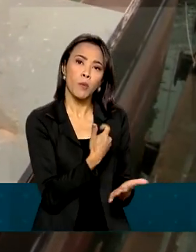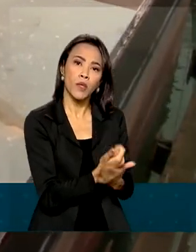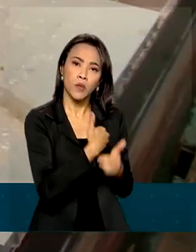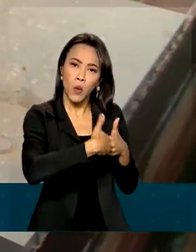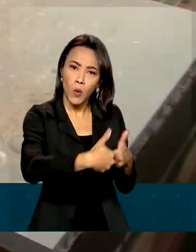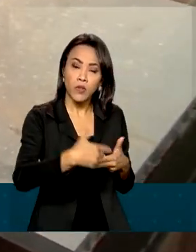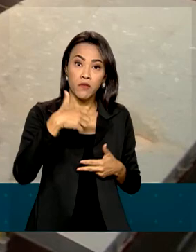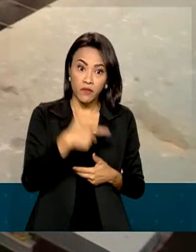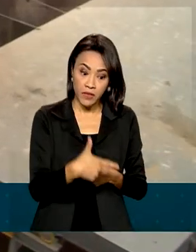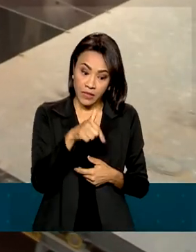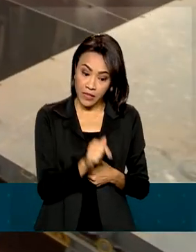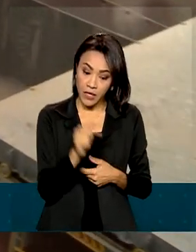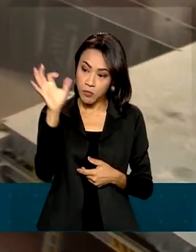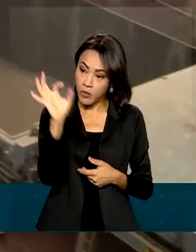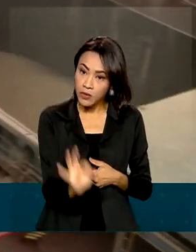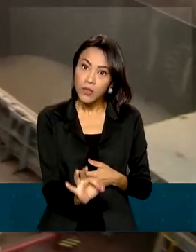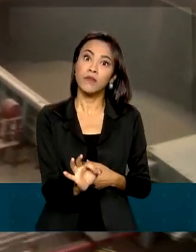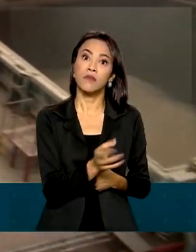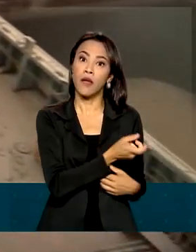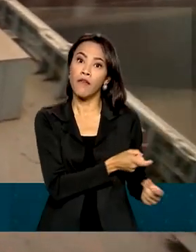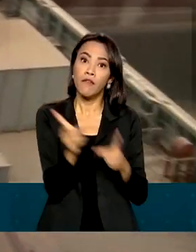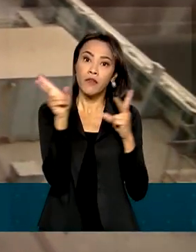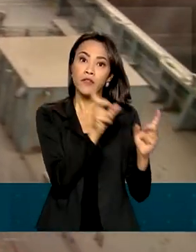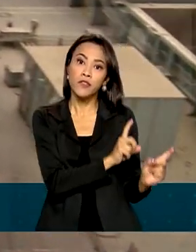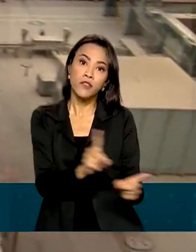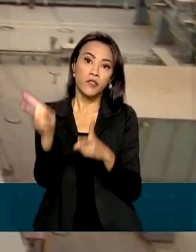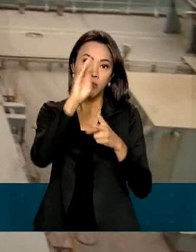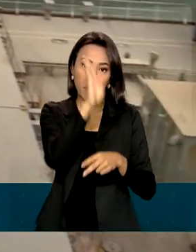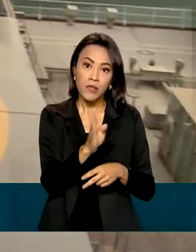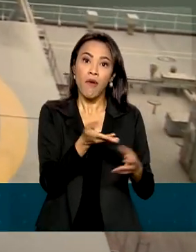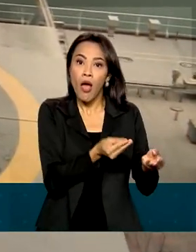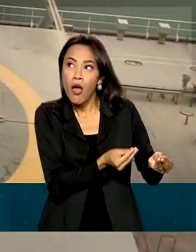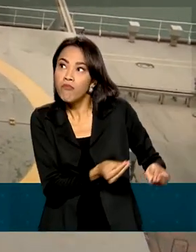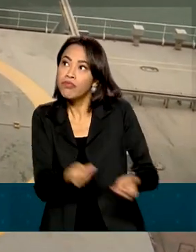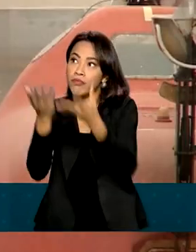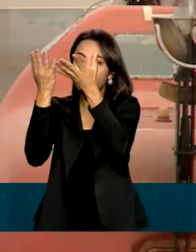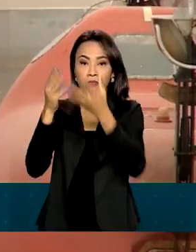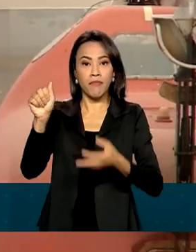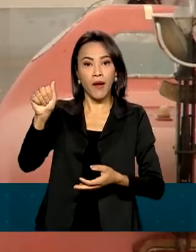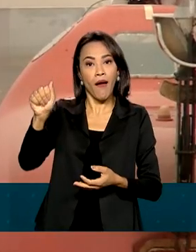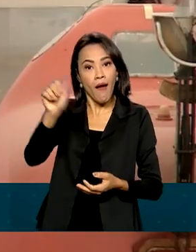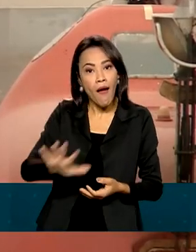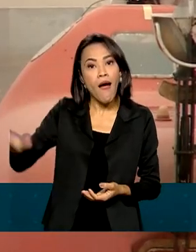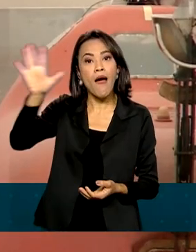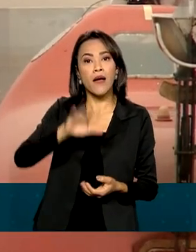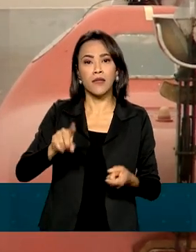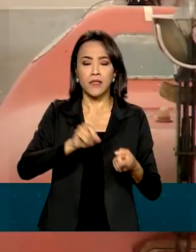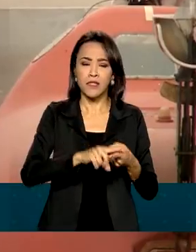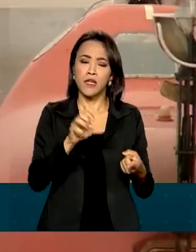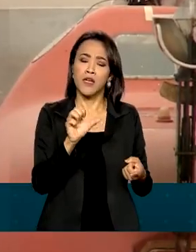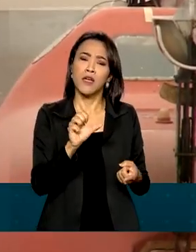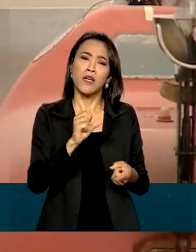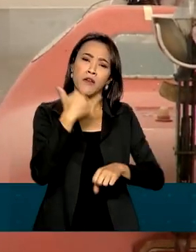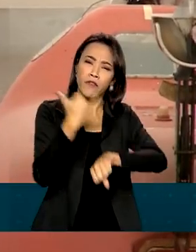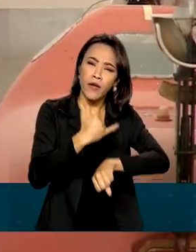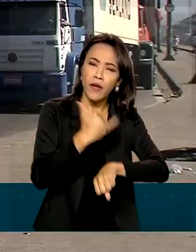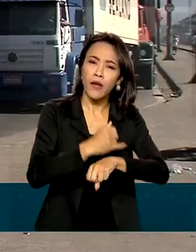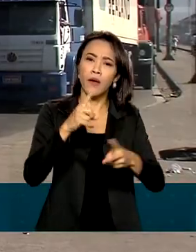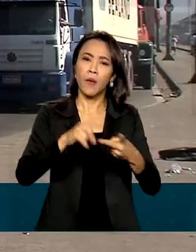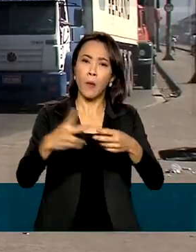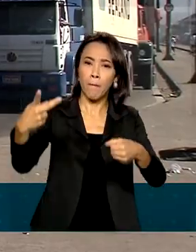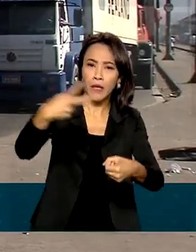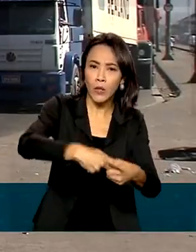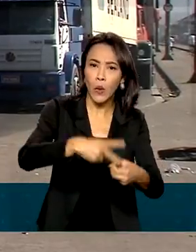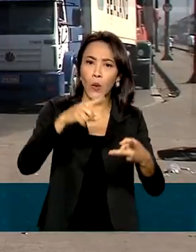% de tudo o que é vendido pelo Brasil tem como destino um país asiático. Soja, minério de ferro e petróleo